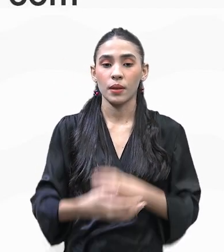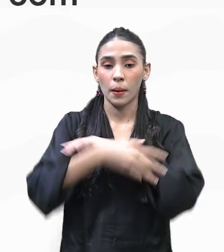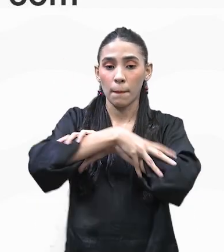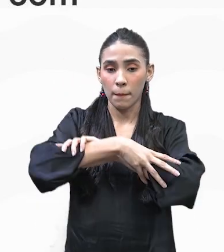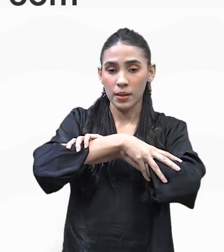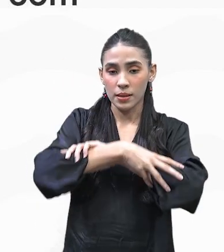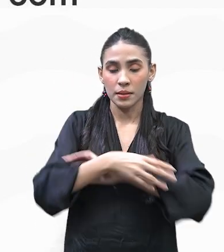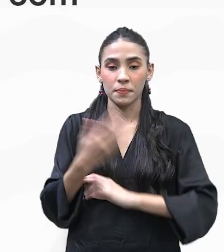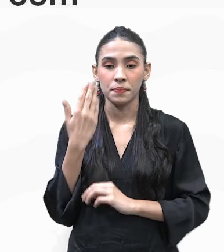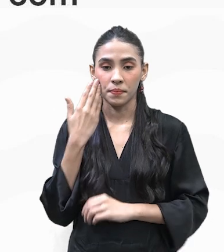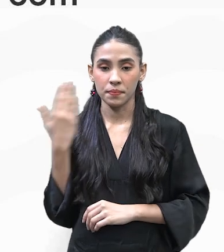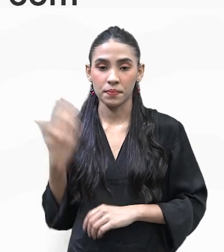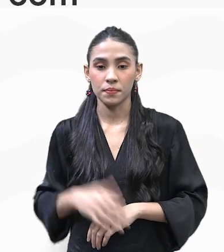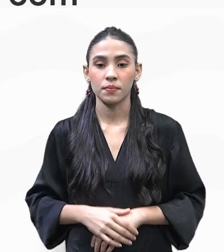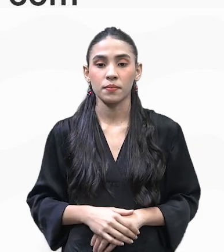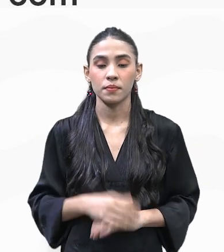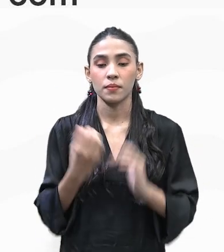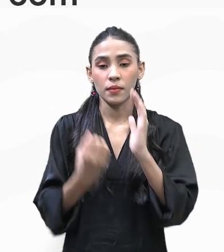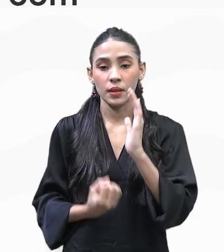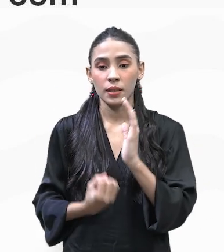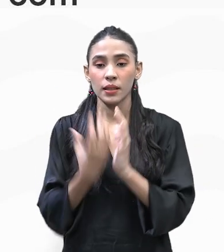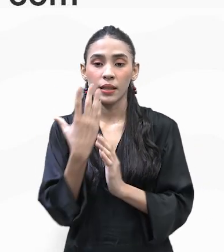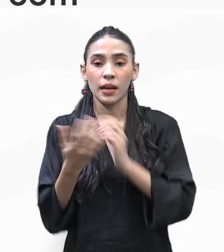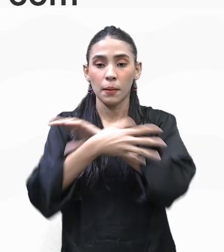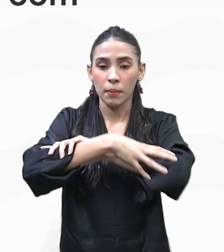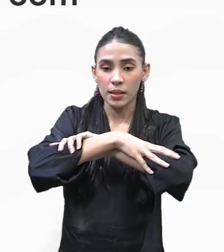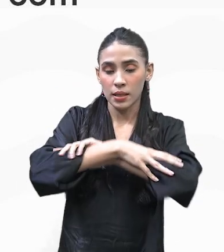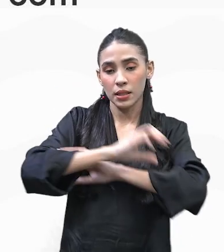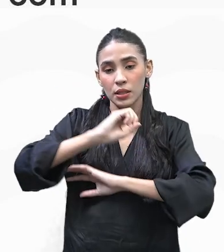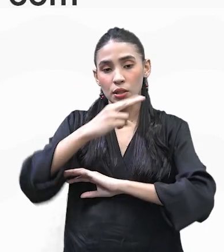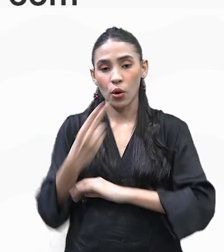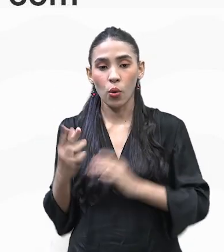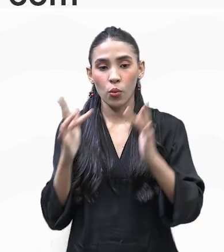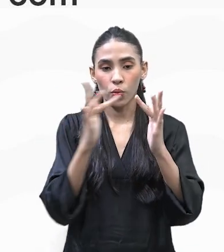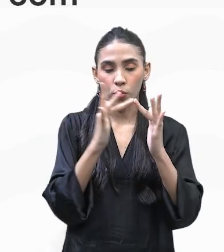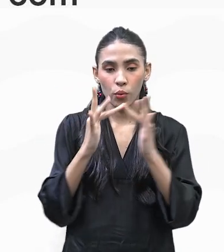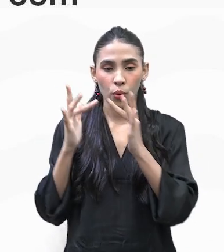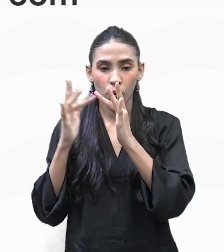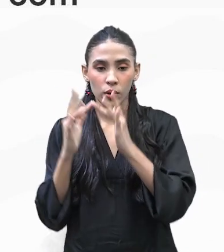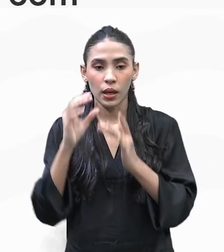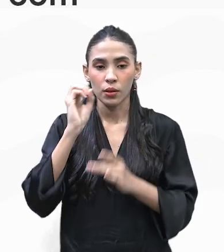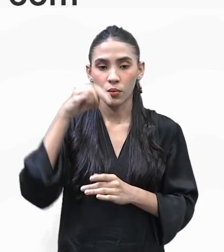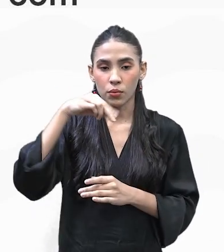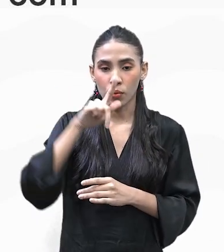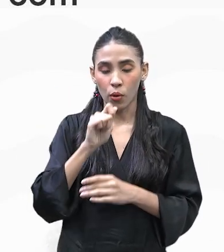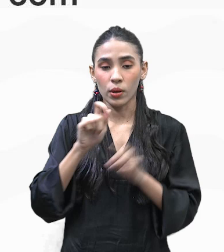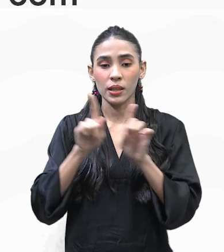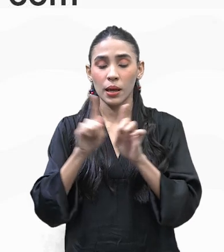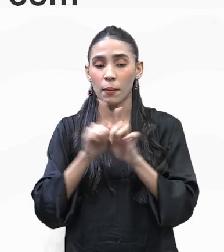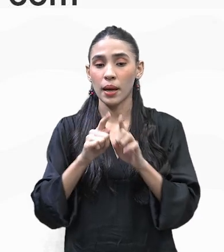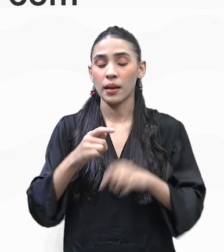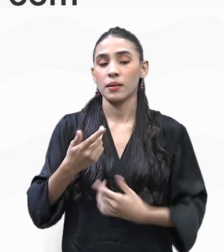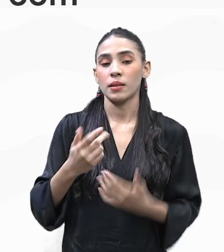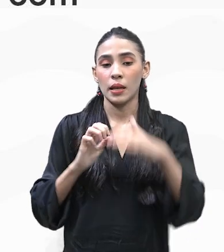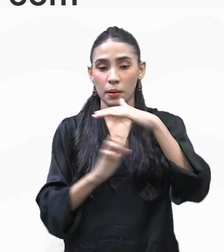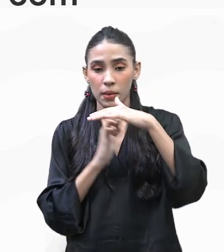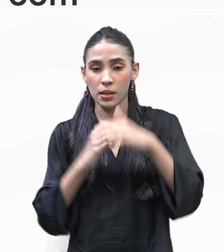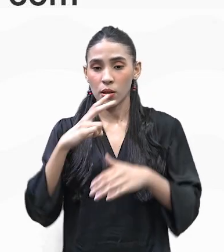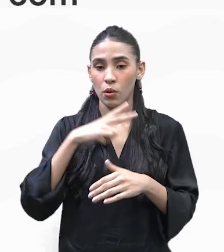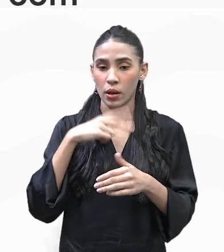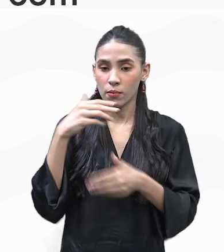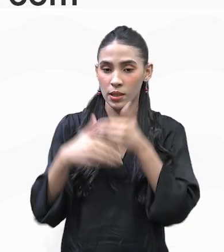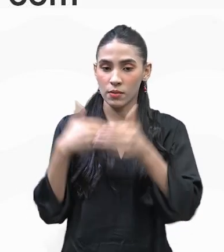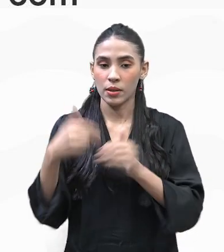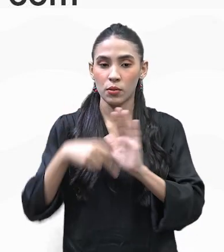Parcerias e colaborações. Fomentar parcerias com ONGs, governos locais e empresas privadas para o desenvolvimento de